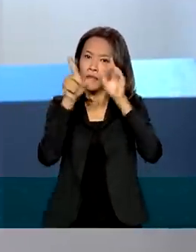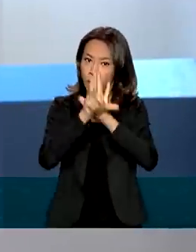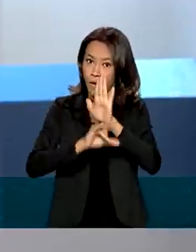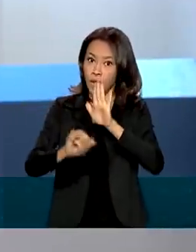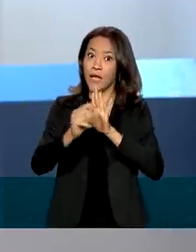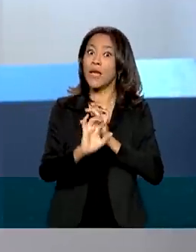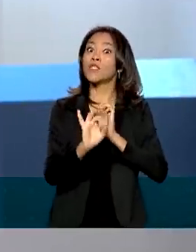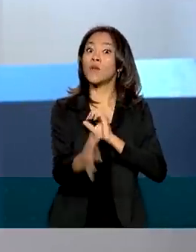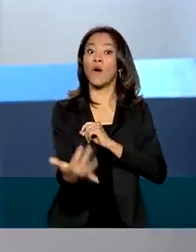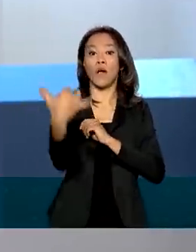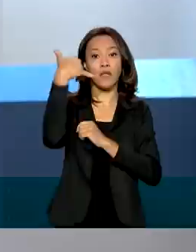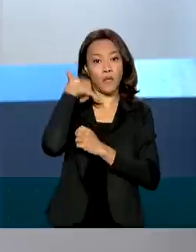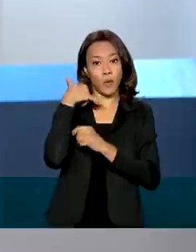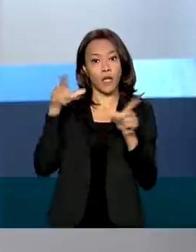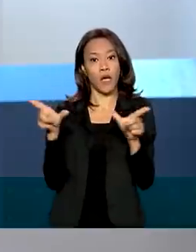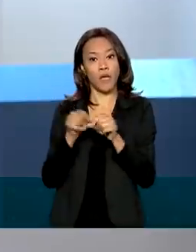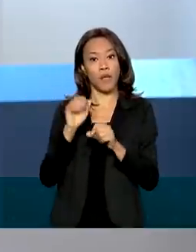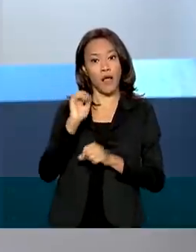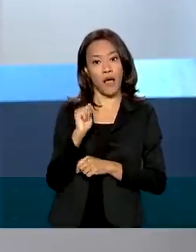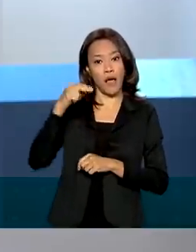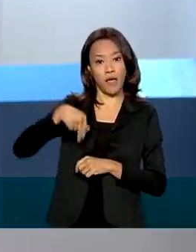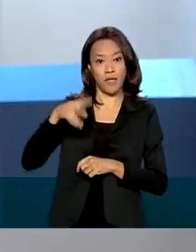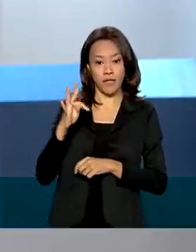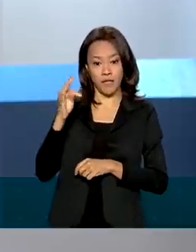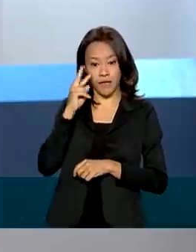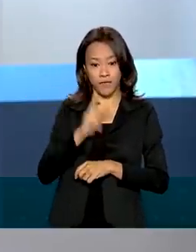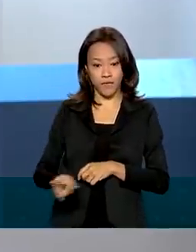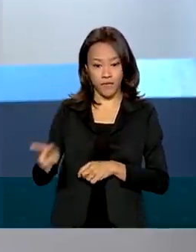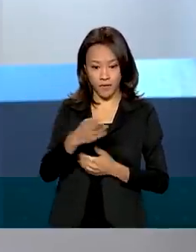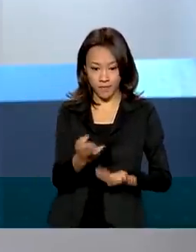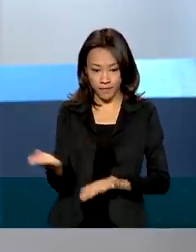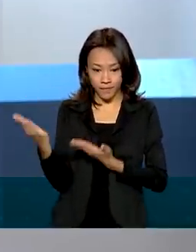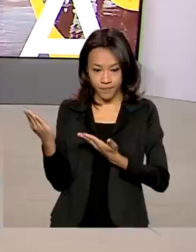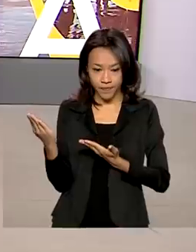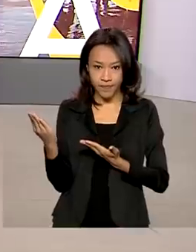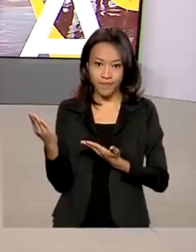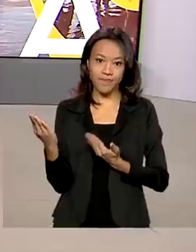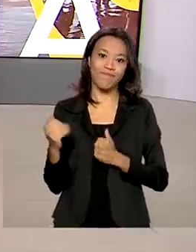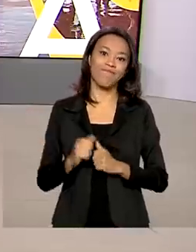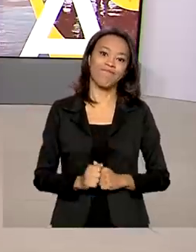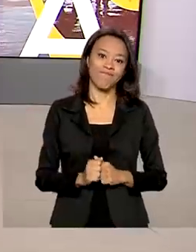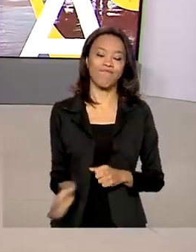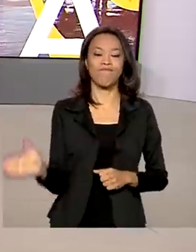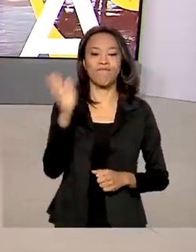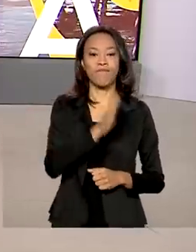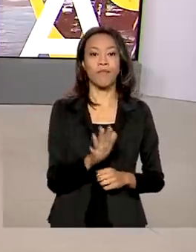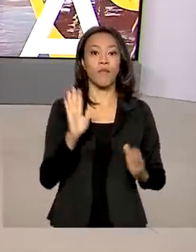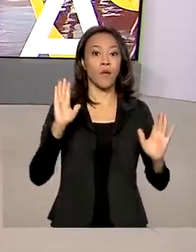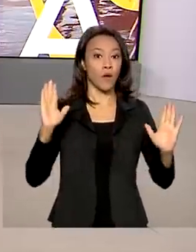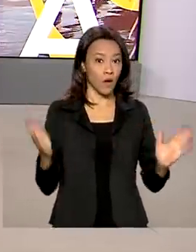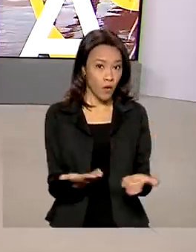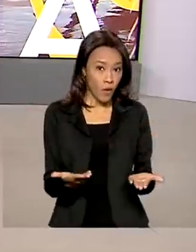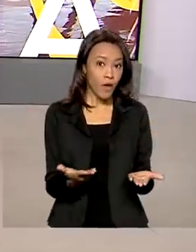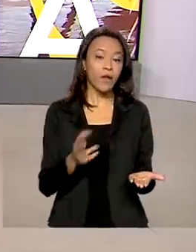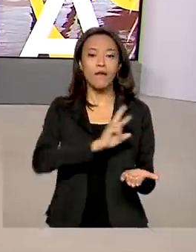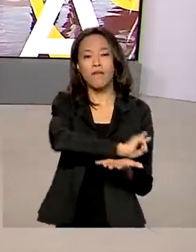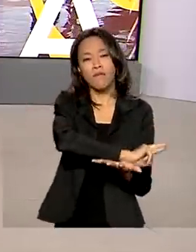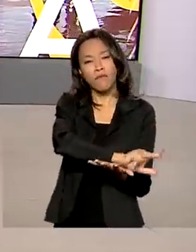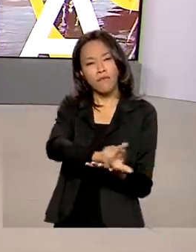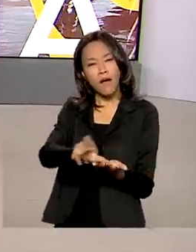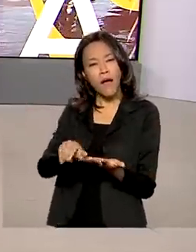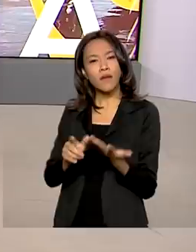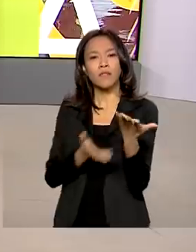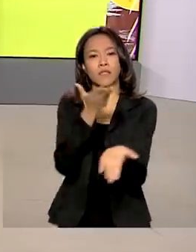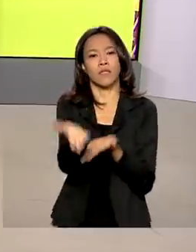contato com a NTT pelos canais que aparecem aí na sua tela. A partir de agora, vários serviços da